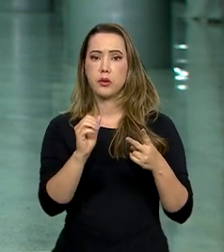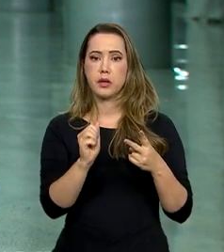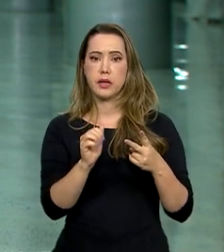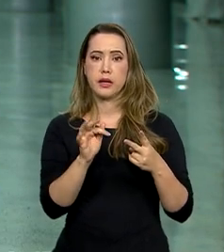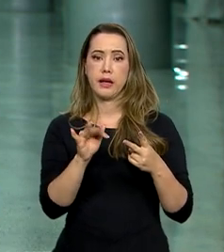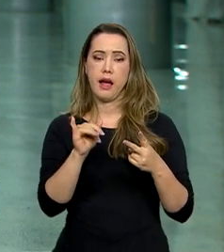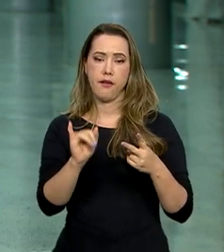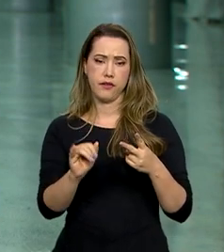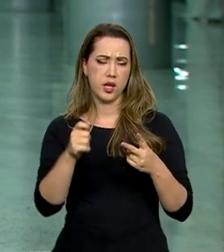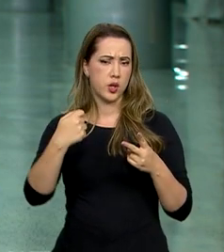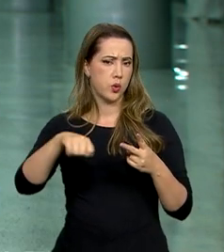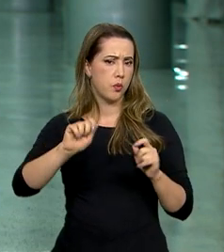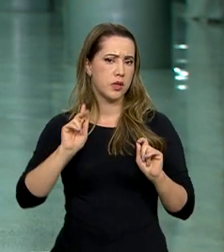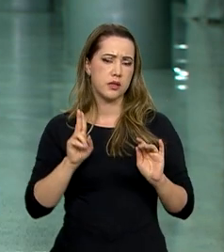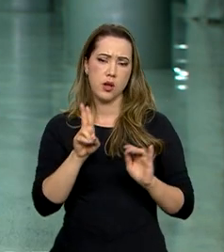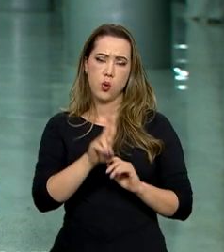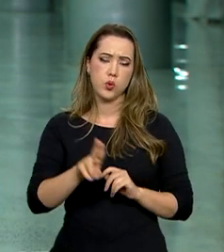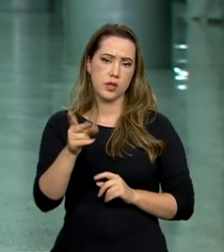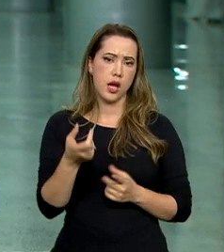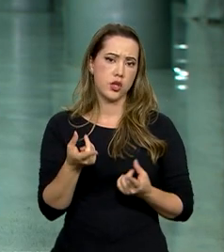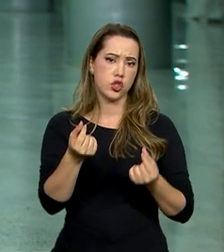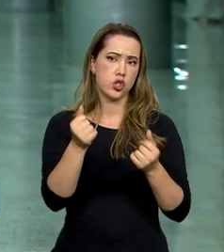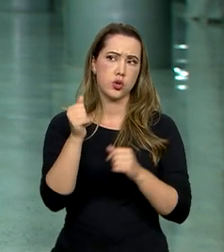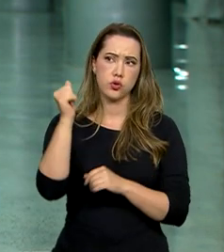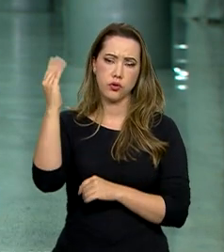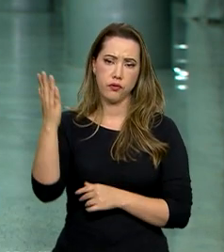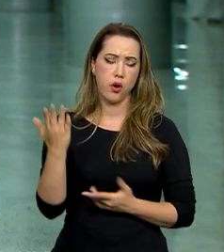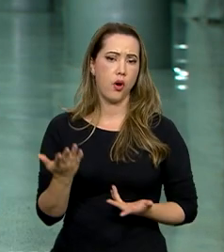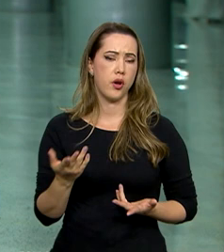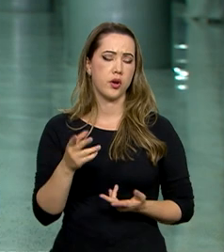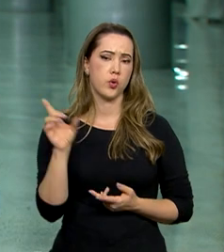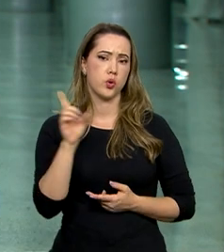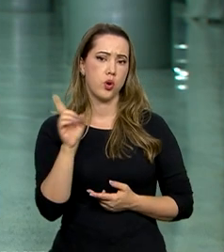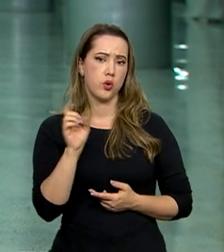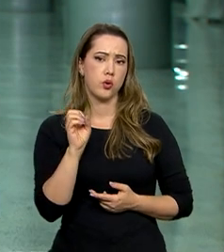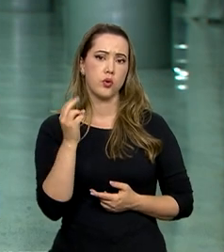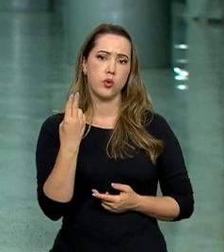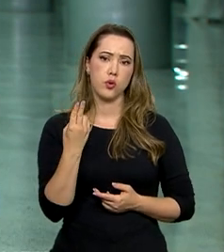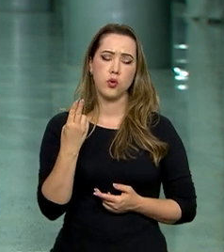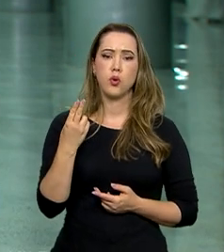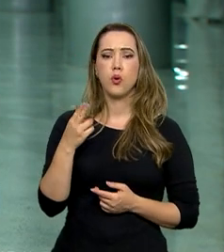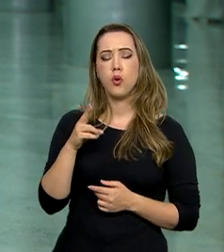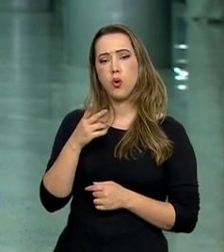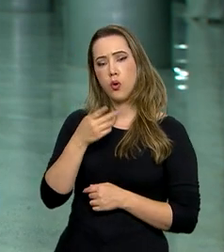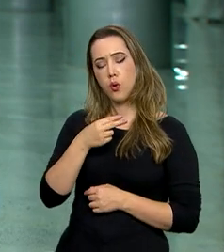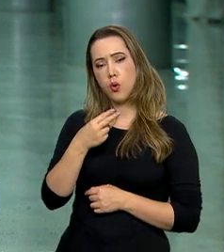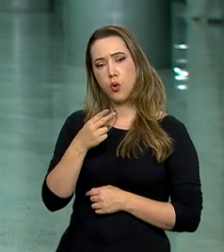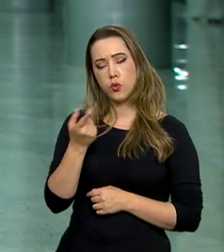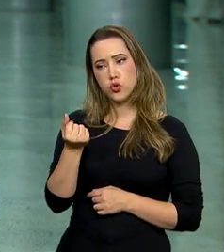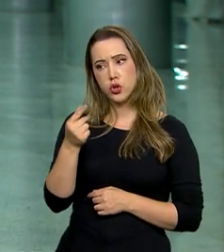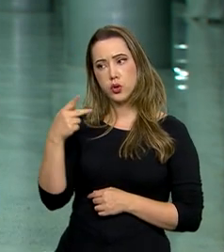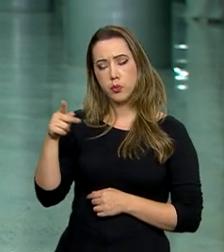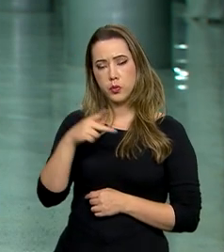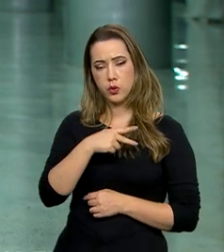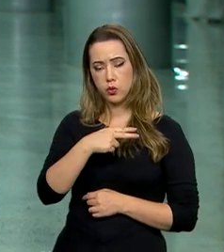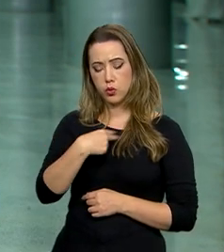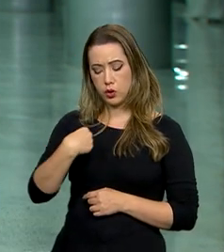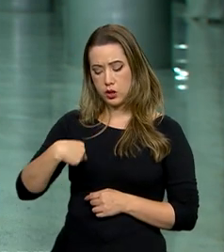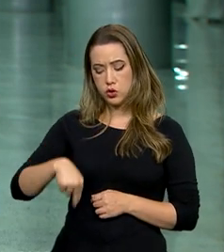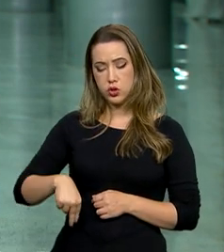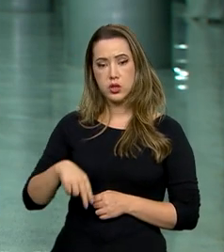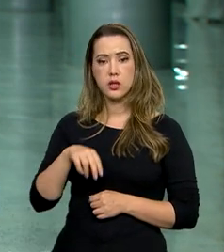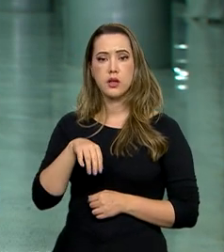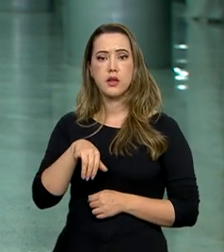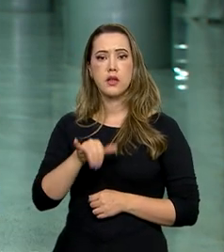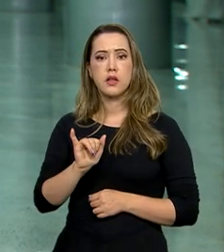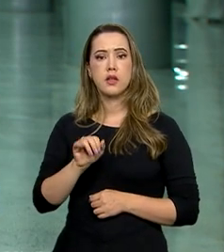necessidade do uso de reservas de moedas estrangeiras, como o dólar ou a moeda chinesa, o iã, por parte da Argentina,